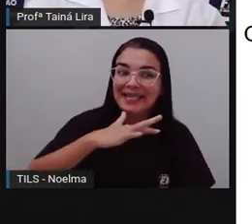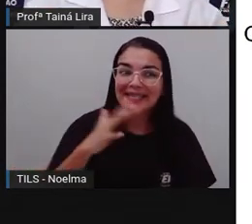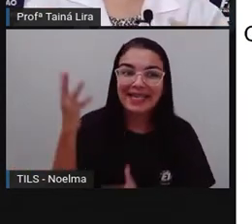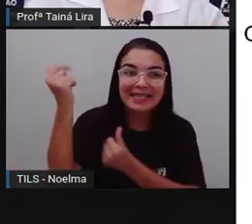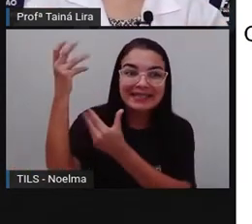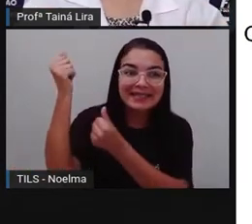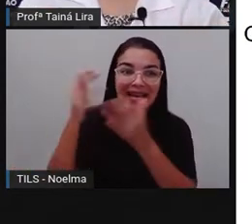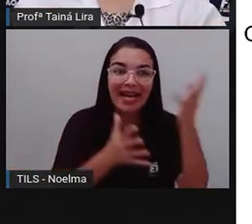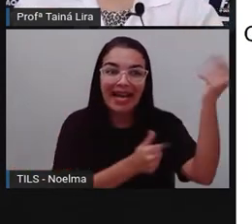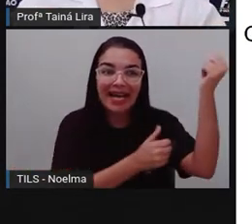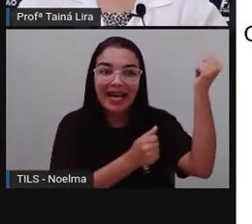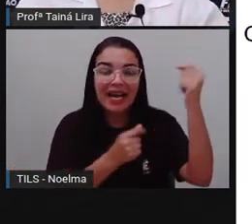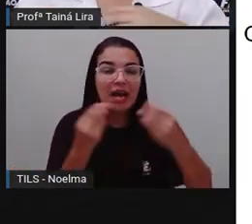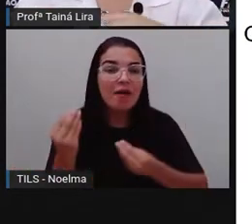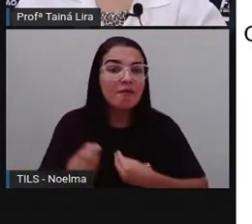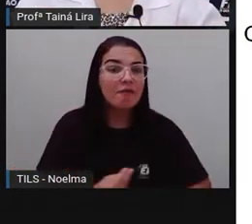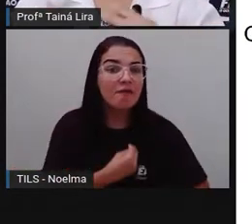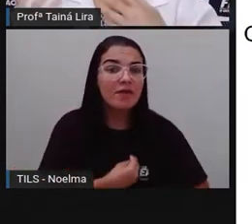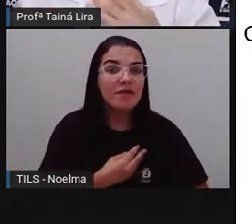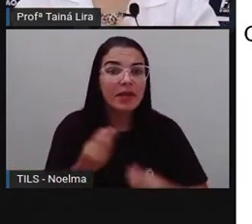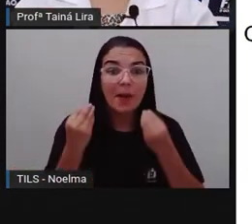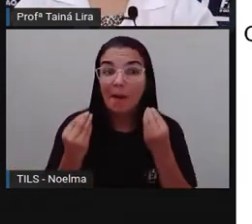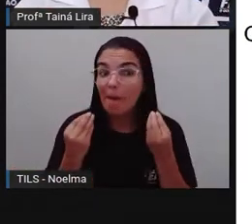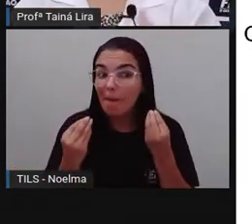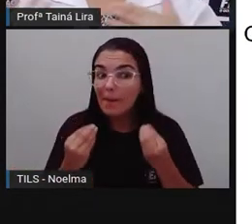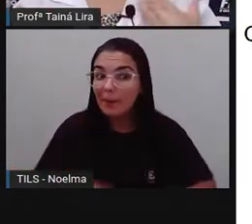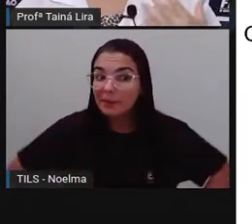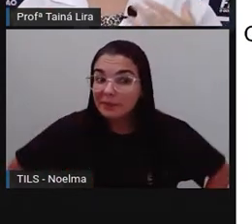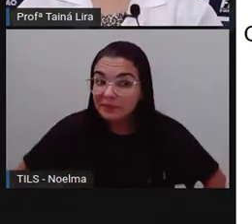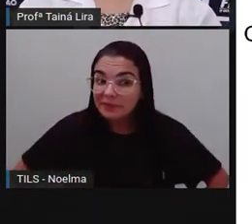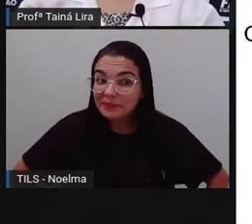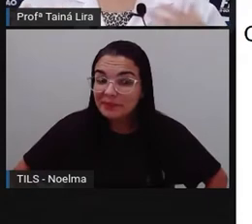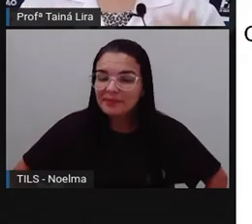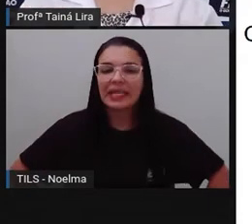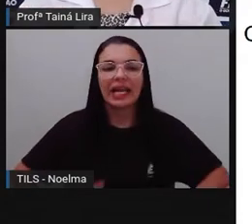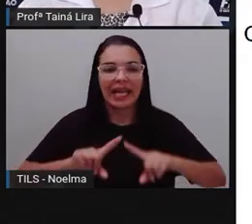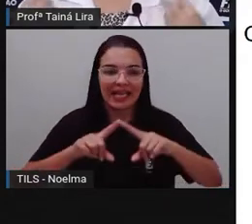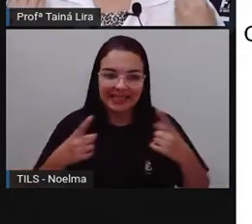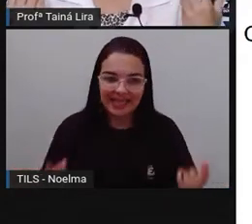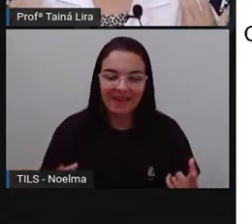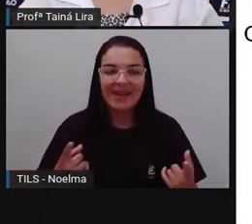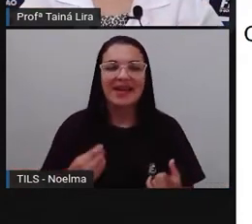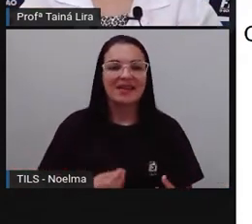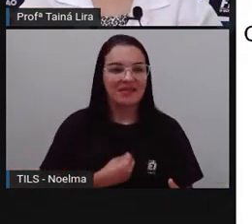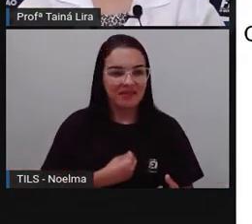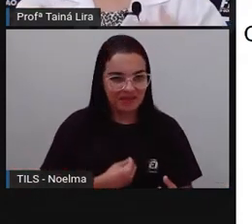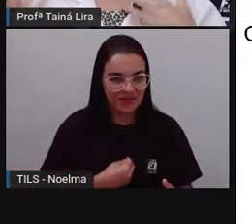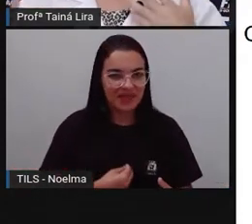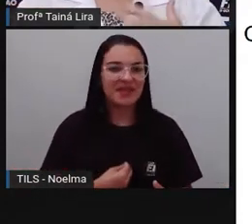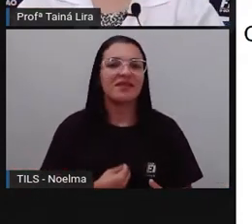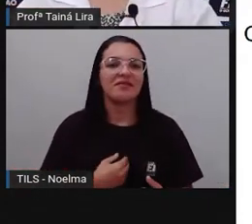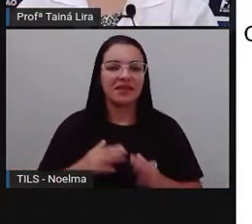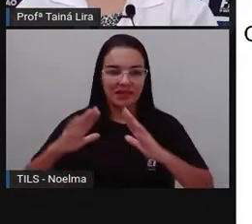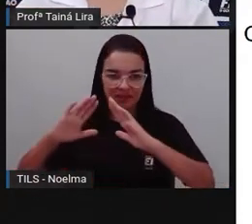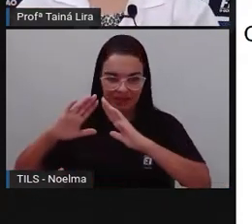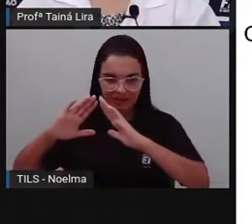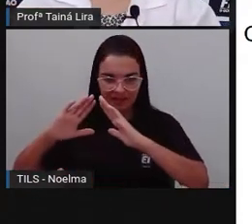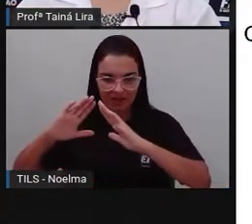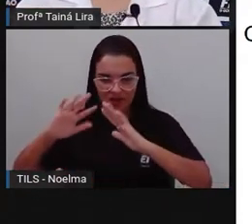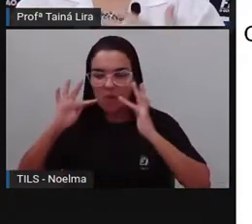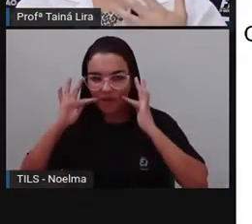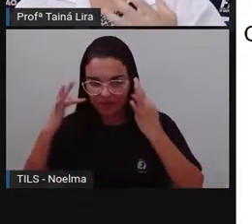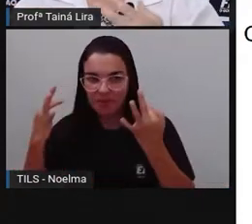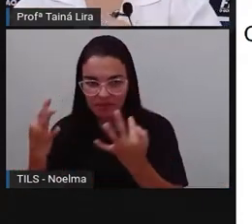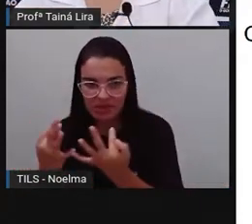vivem, pró? Então, elas vivem com suas respectivas famílias e elas frequentam as escolas, tá?